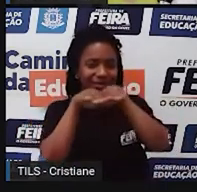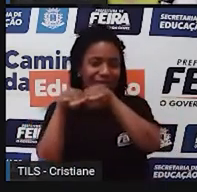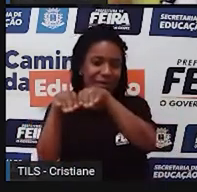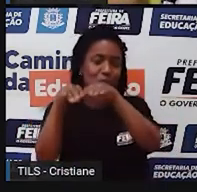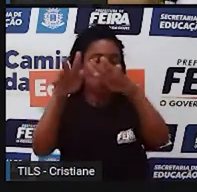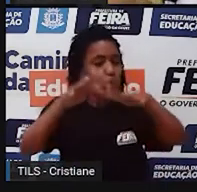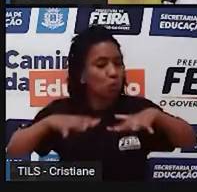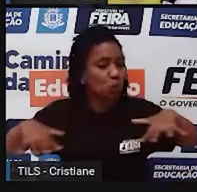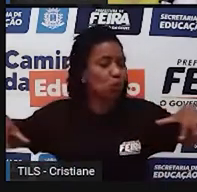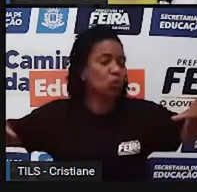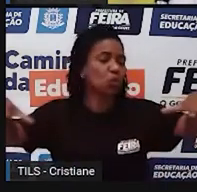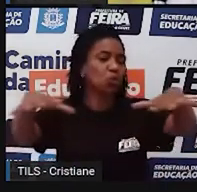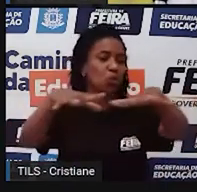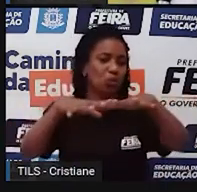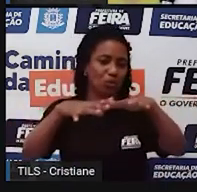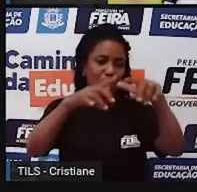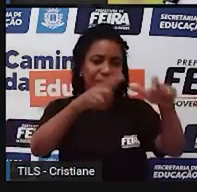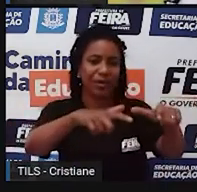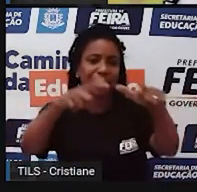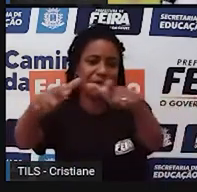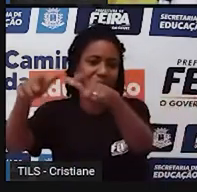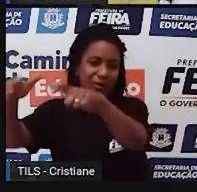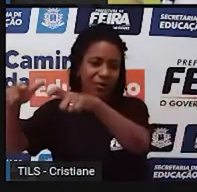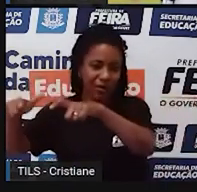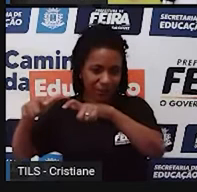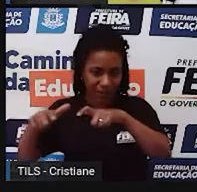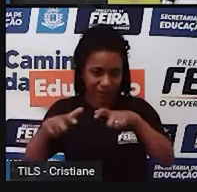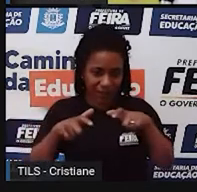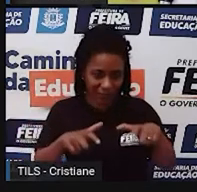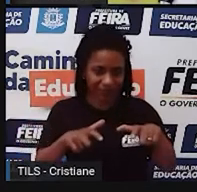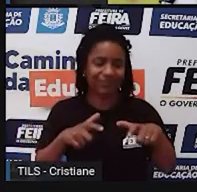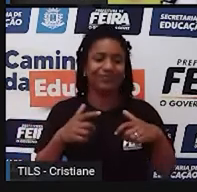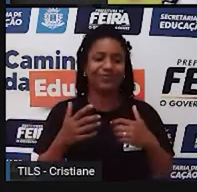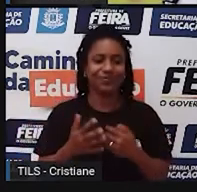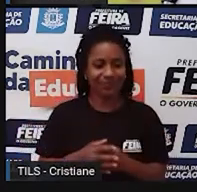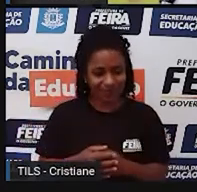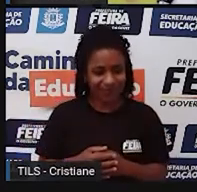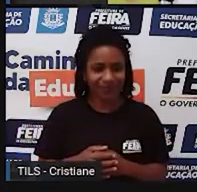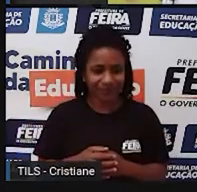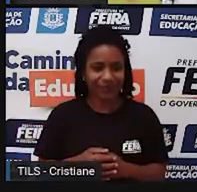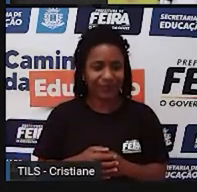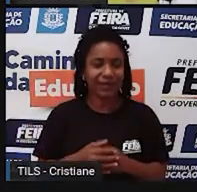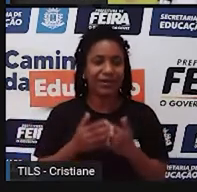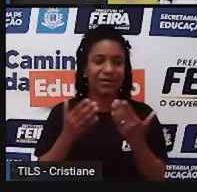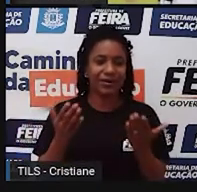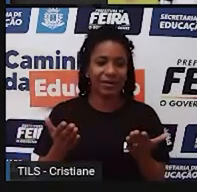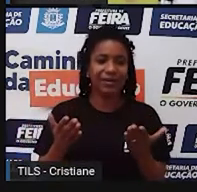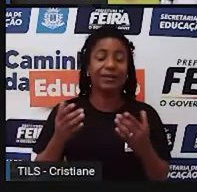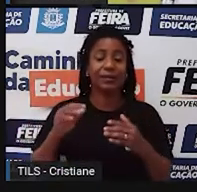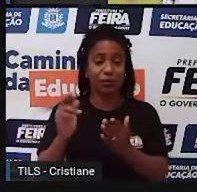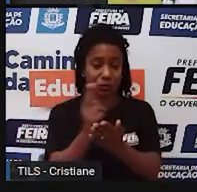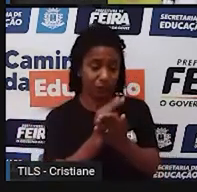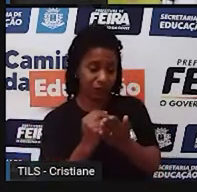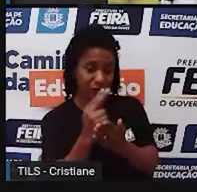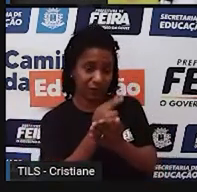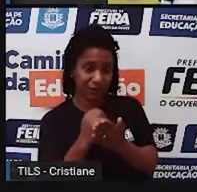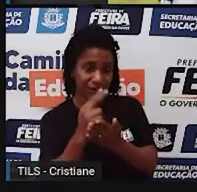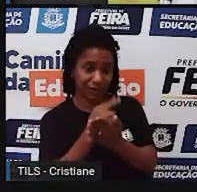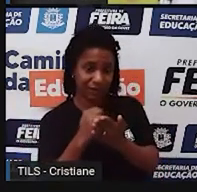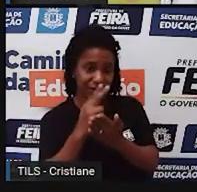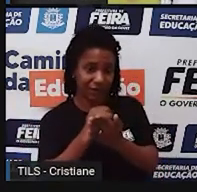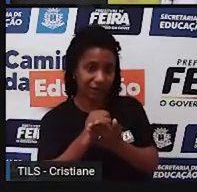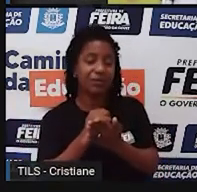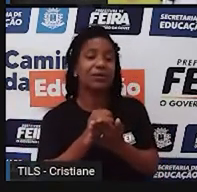todos os outros cantos do mundo, né, que, no caso, que a gente vá recorrer à cartografia, sejam